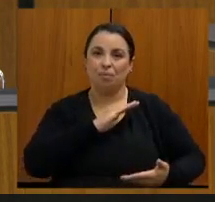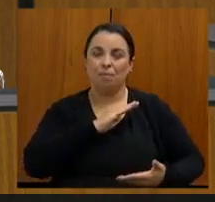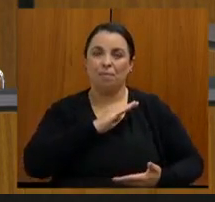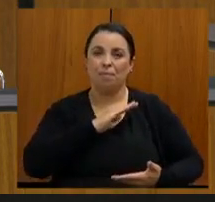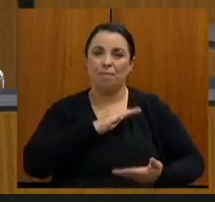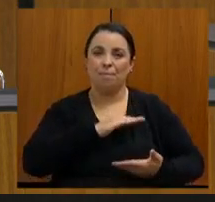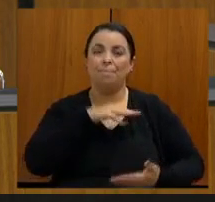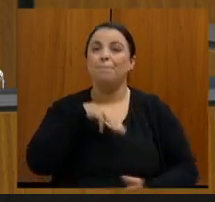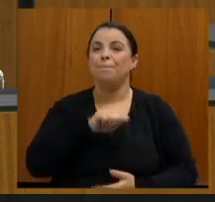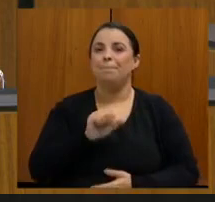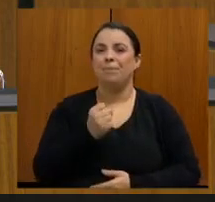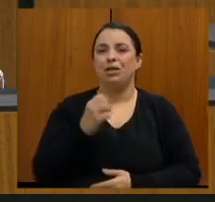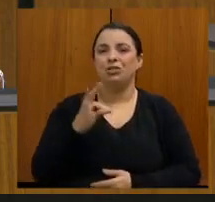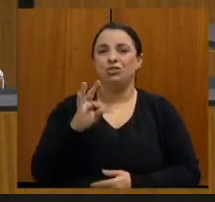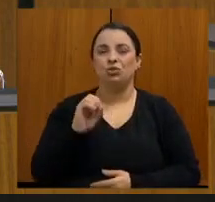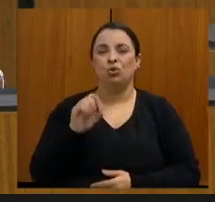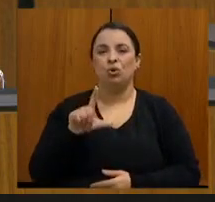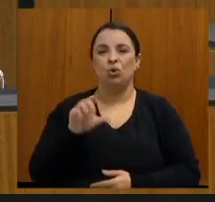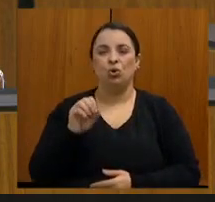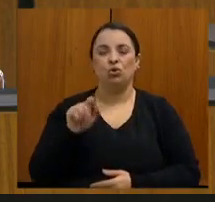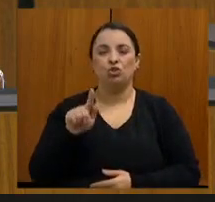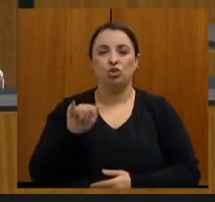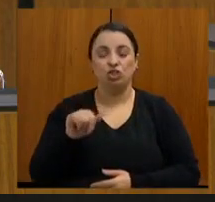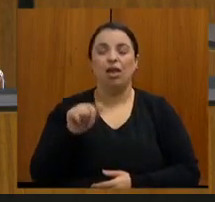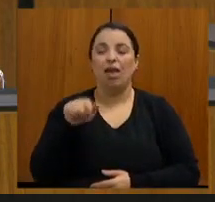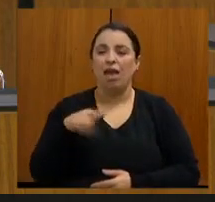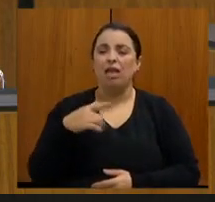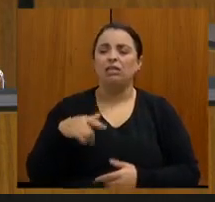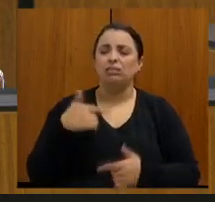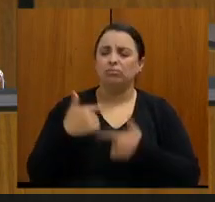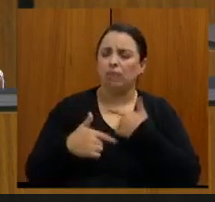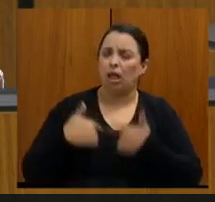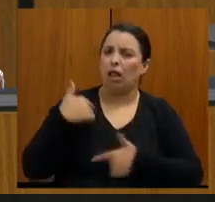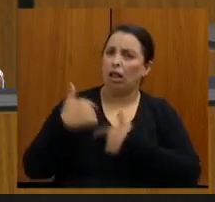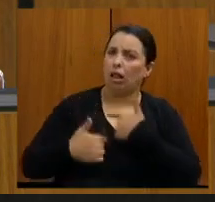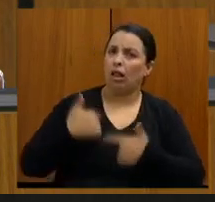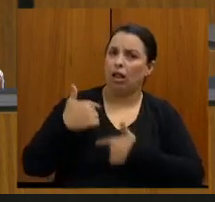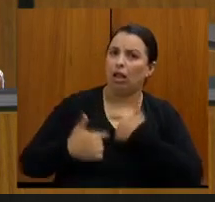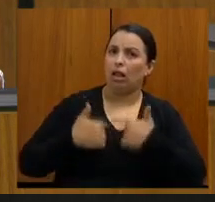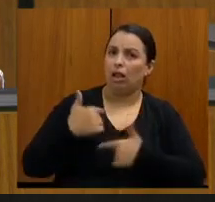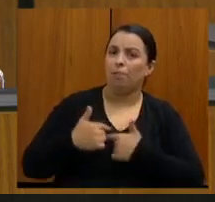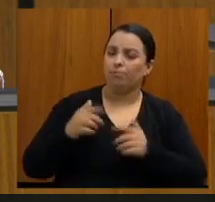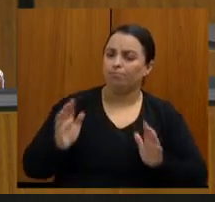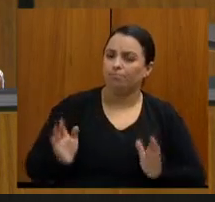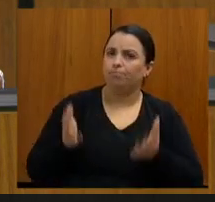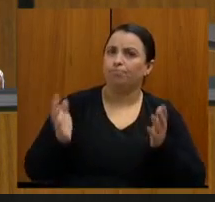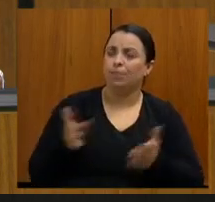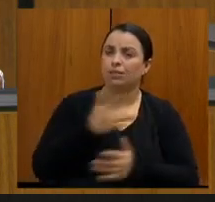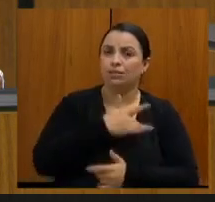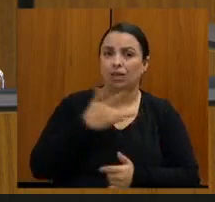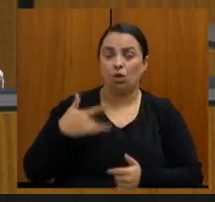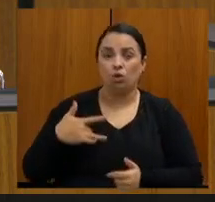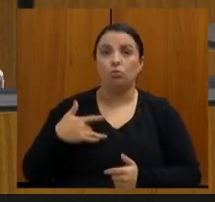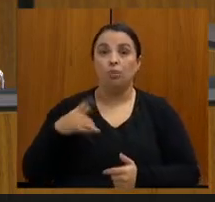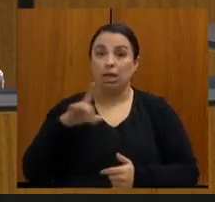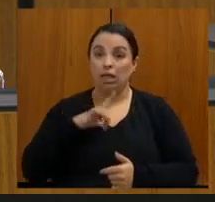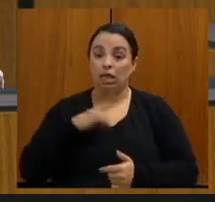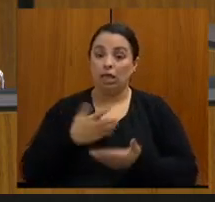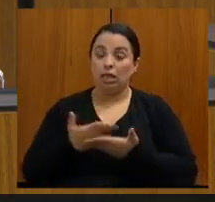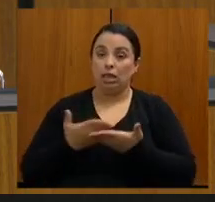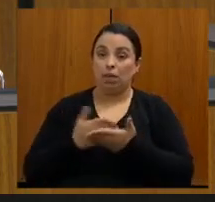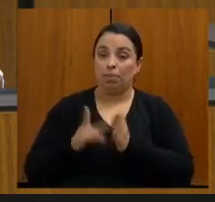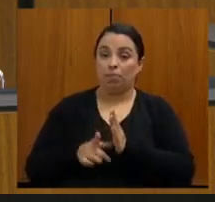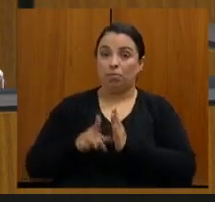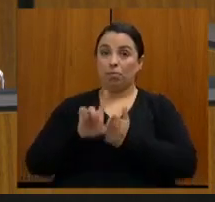incansável pela saúde das mulheres de Minas Gerais, para que ocorra o tratamento precoce e oportuno do câncer de